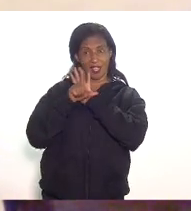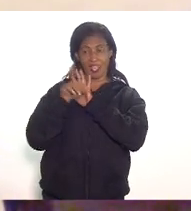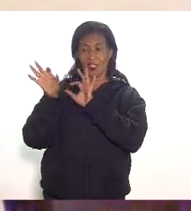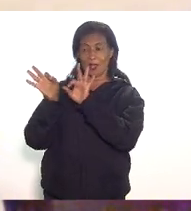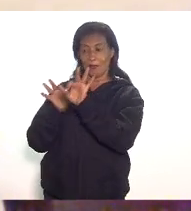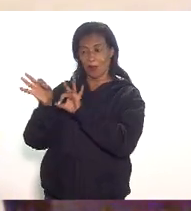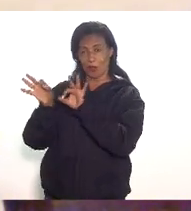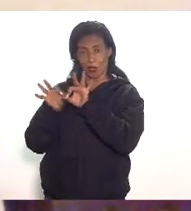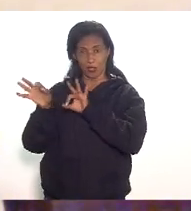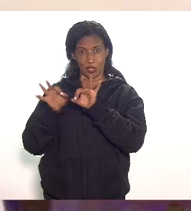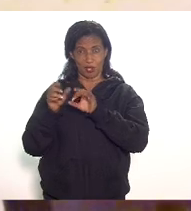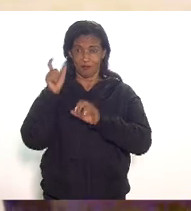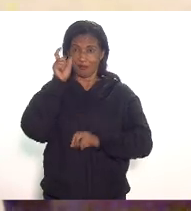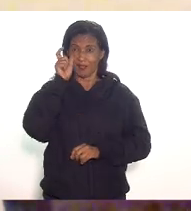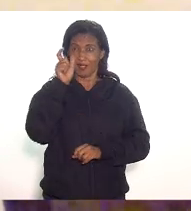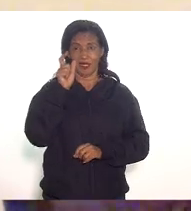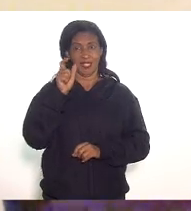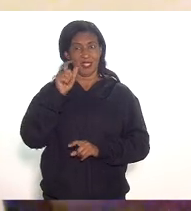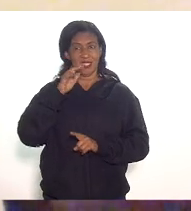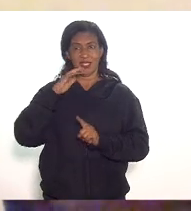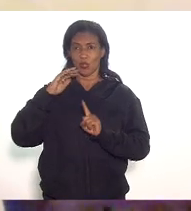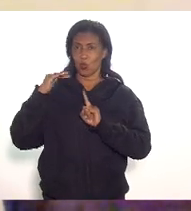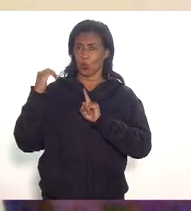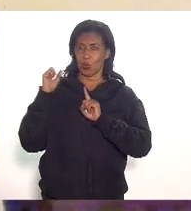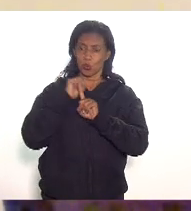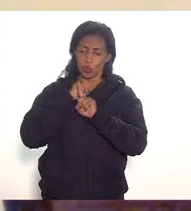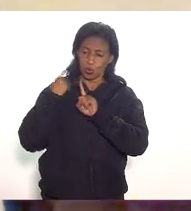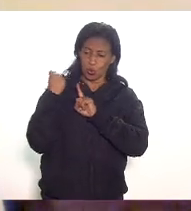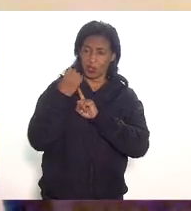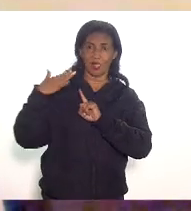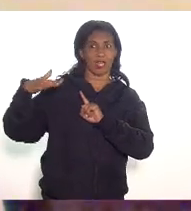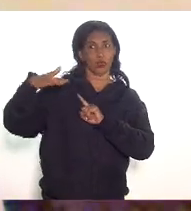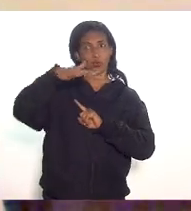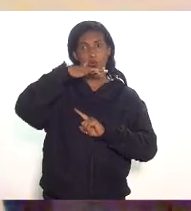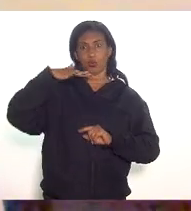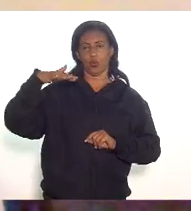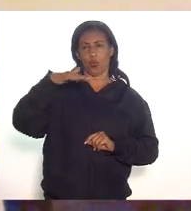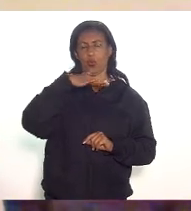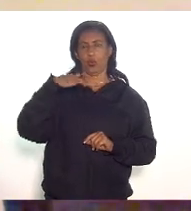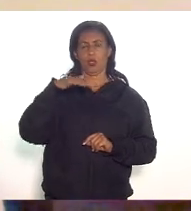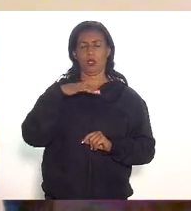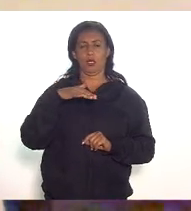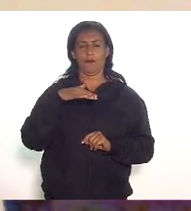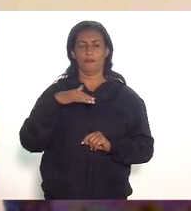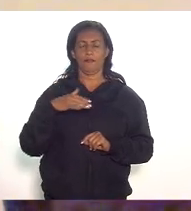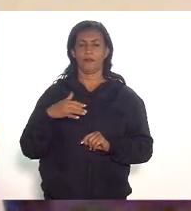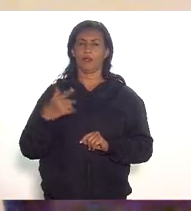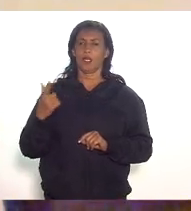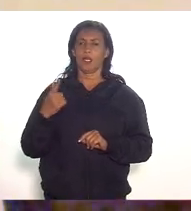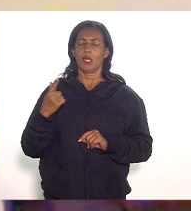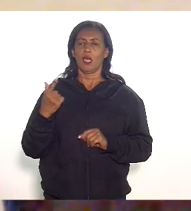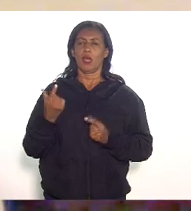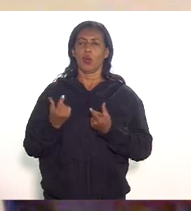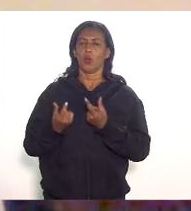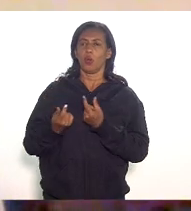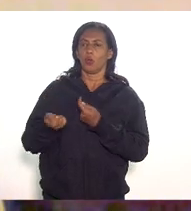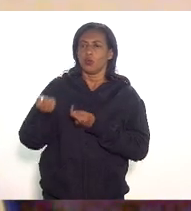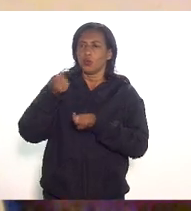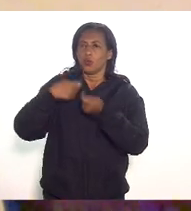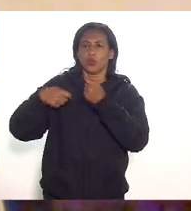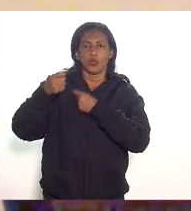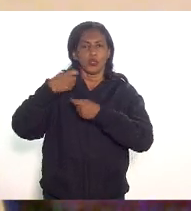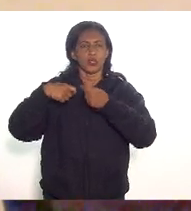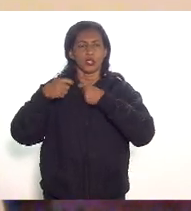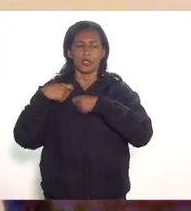assunto porque é de interesse de toda a sociedade já que o benefício visa uma finalidade coletiva desenvolver alguma